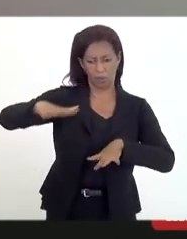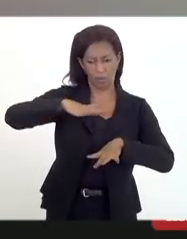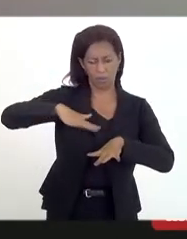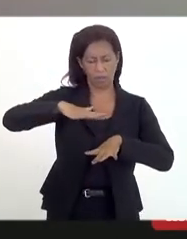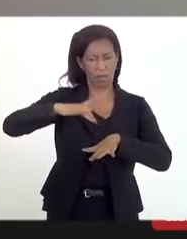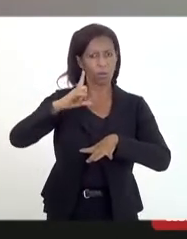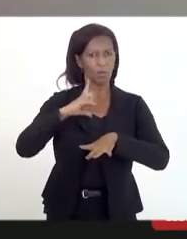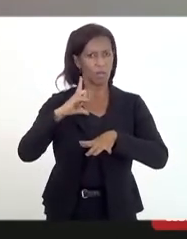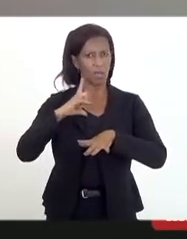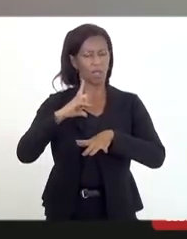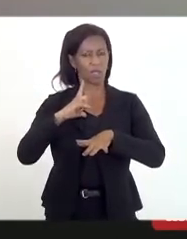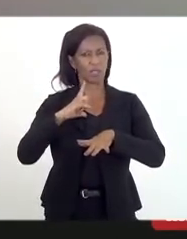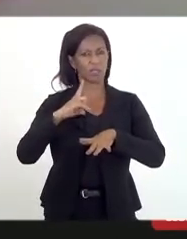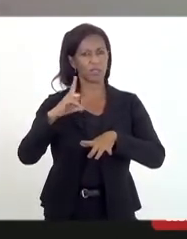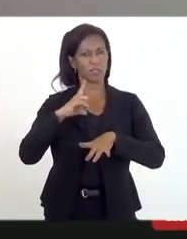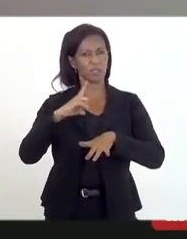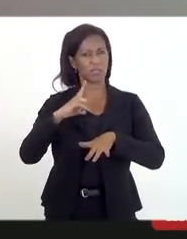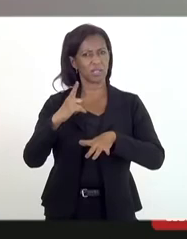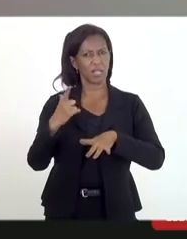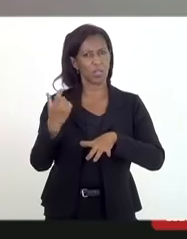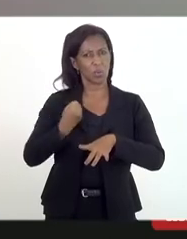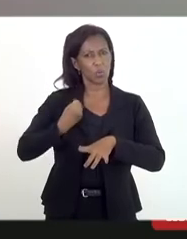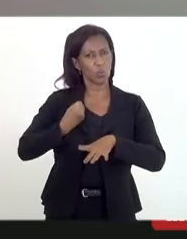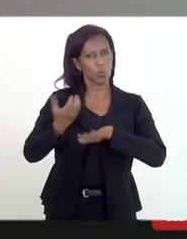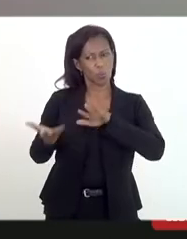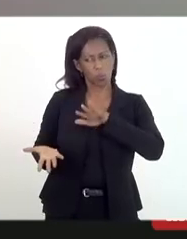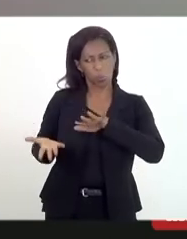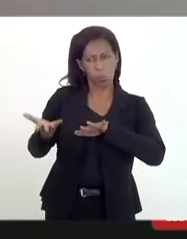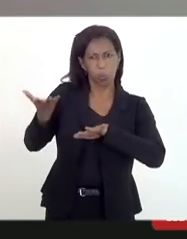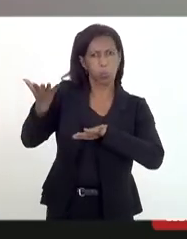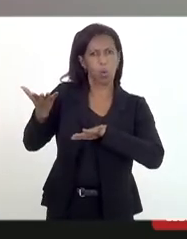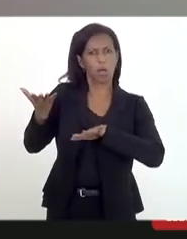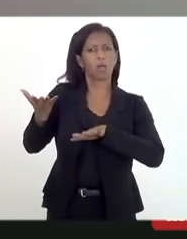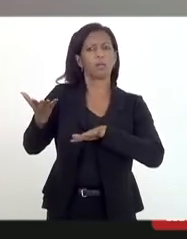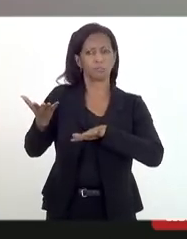proporcionalmente, e em números absolutos também,